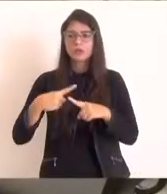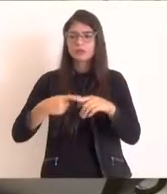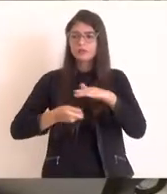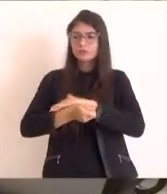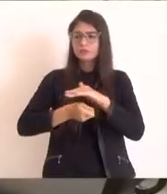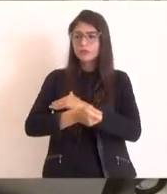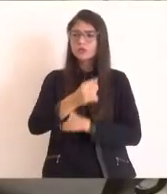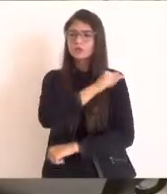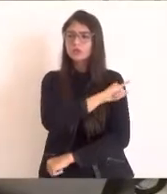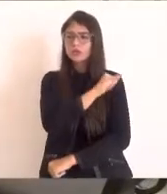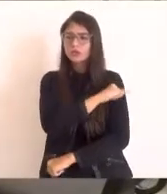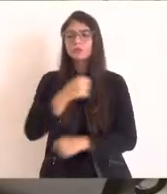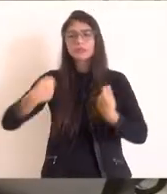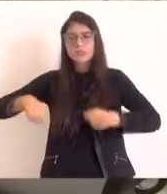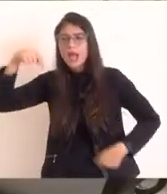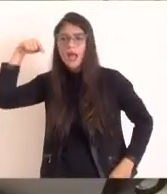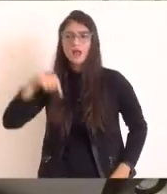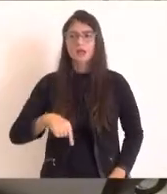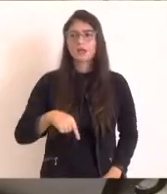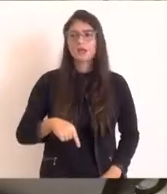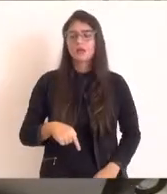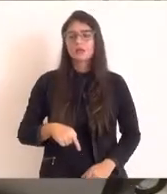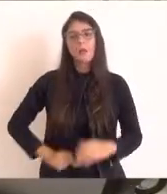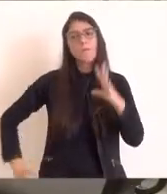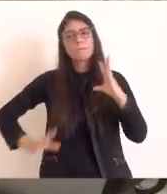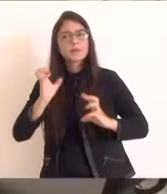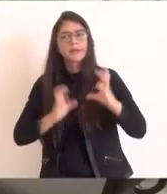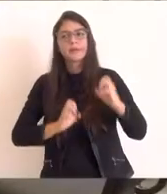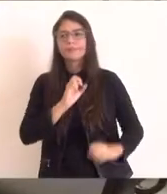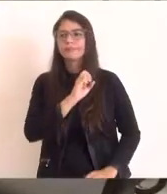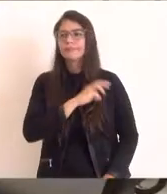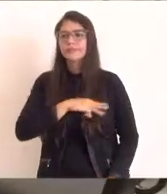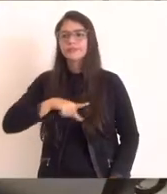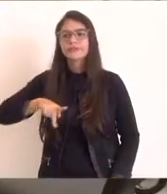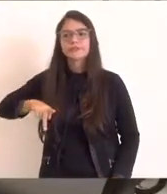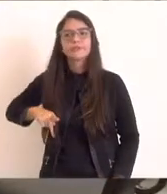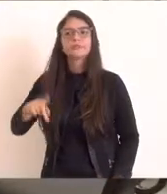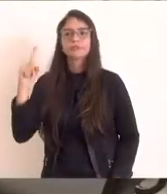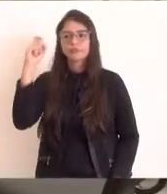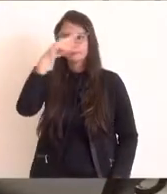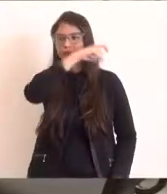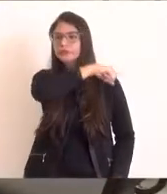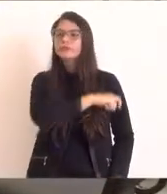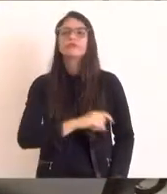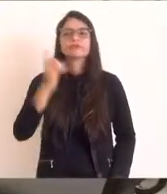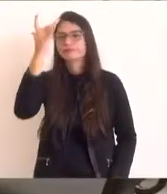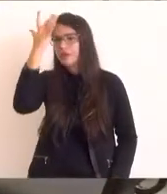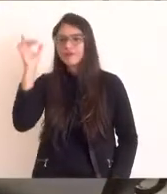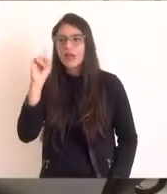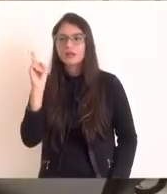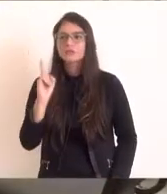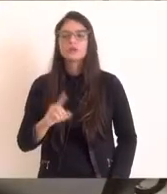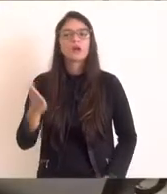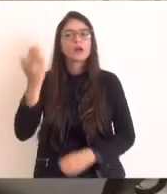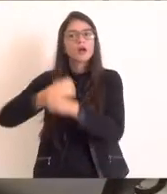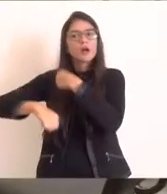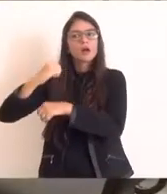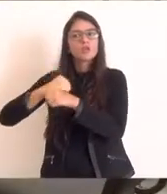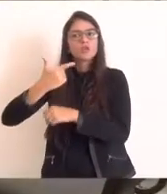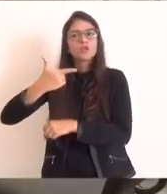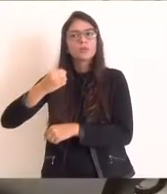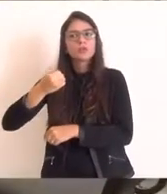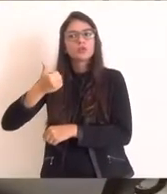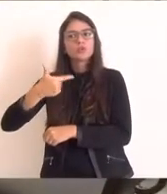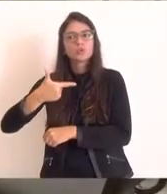Janeiro, tem que ser investido aqui. E não é uma briga com a ANP, não é fácil. Nós ficamos desde 2012 brigando para poder